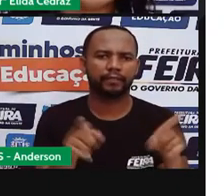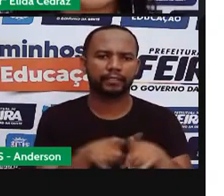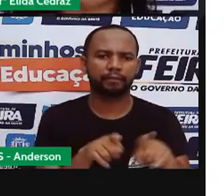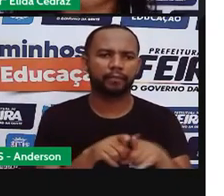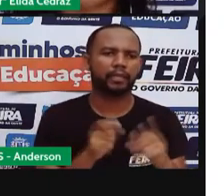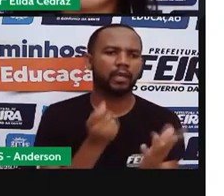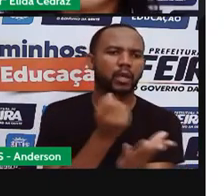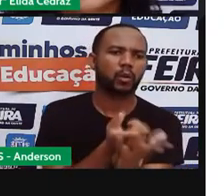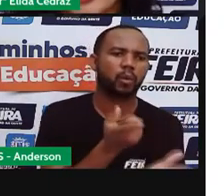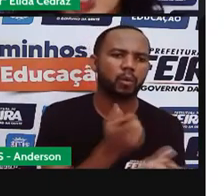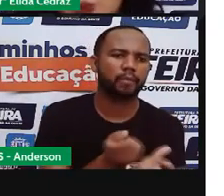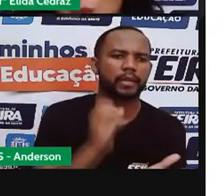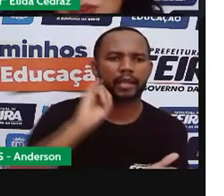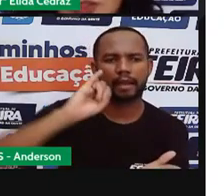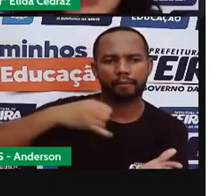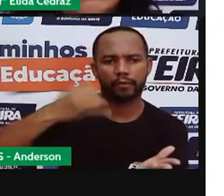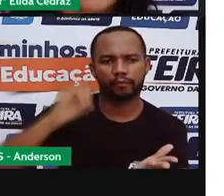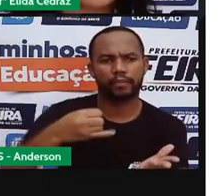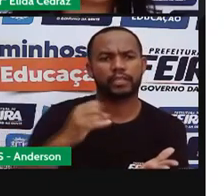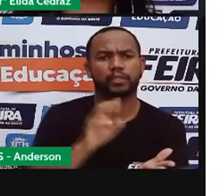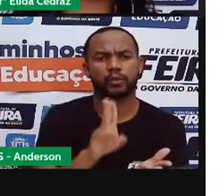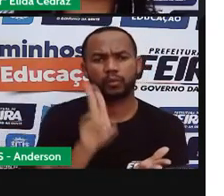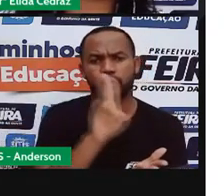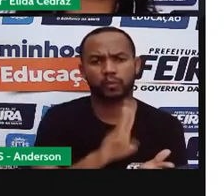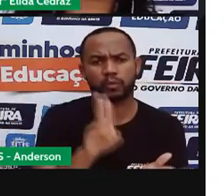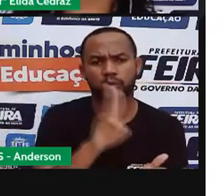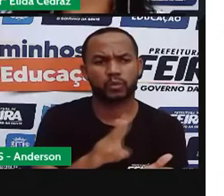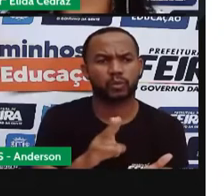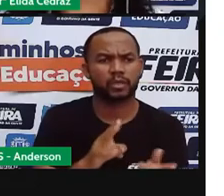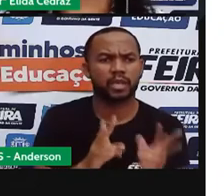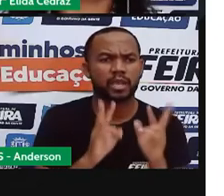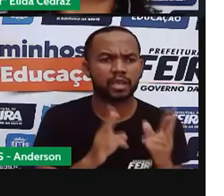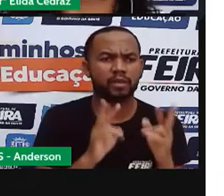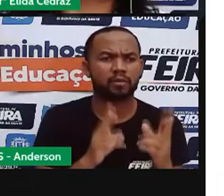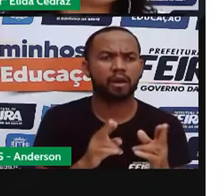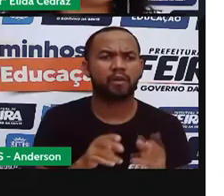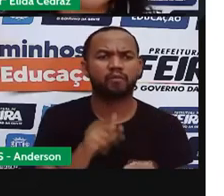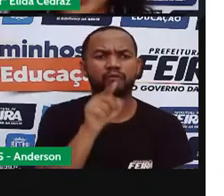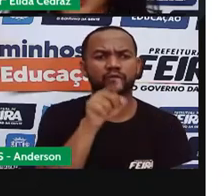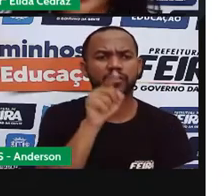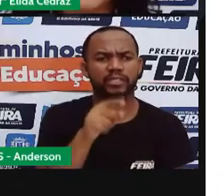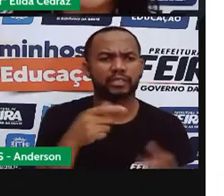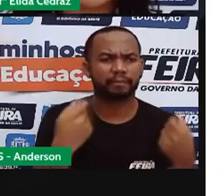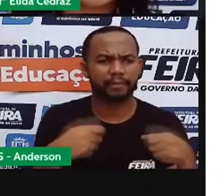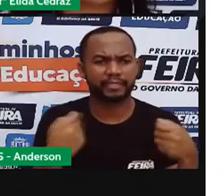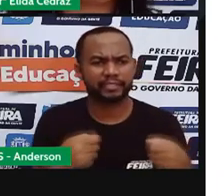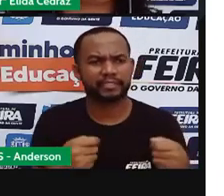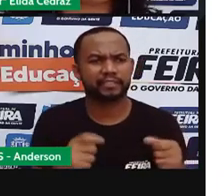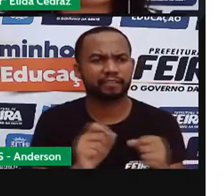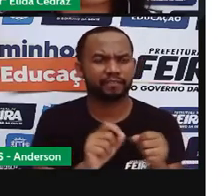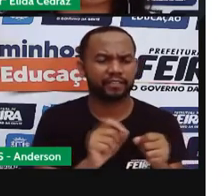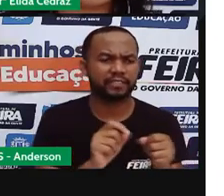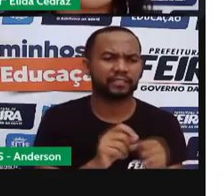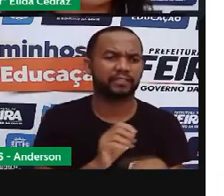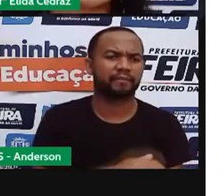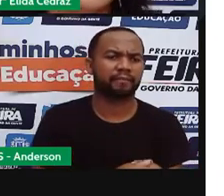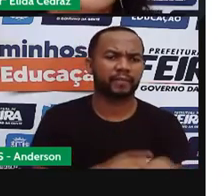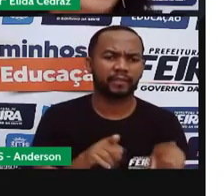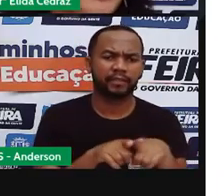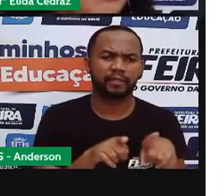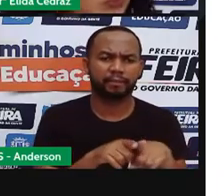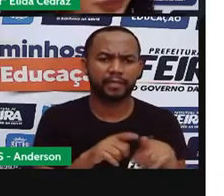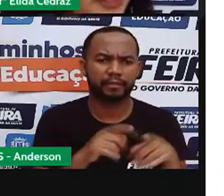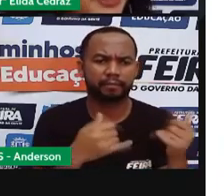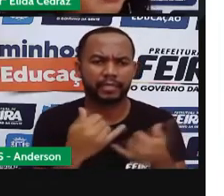compre, aproveite e use. Como se estivesse convencendo você de fazer realmente aquilo. e os jogos de palavras